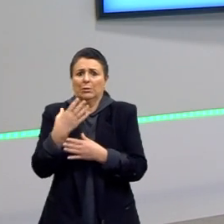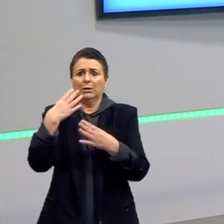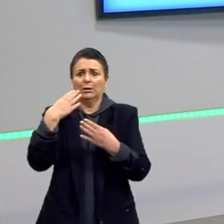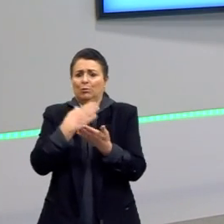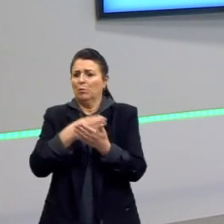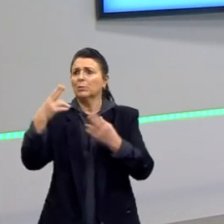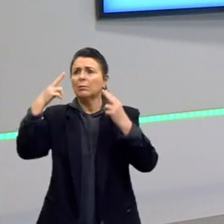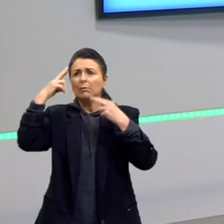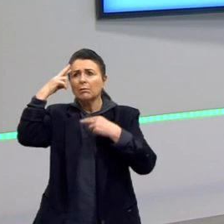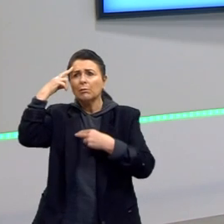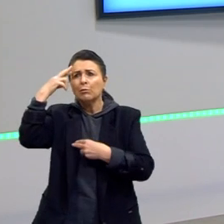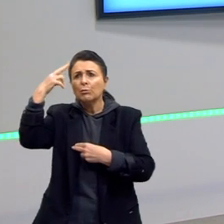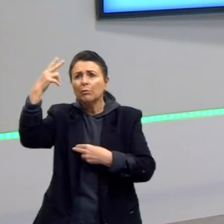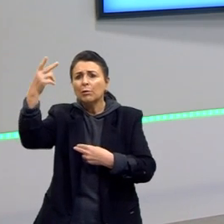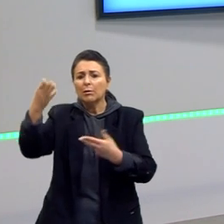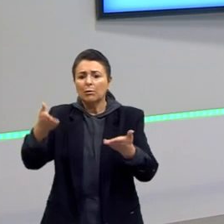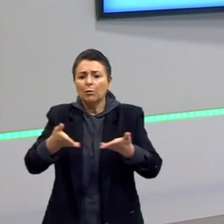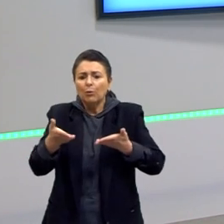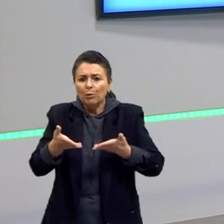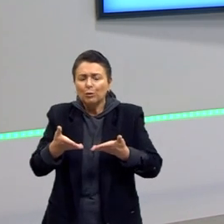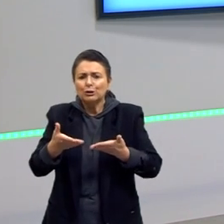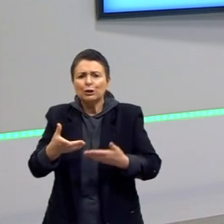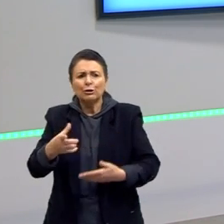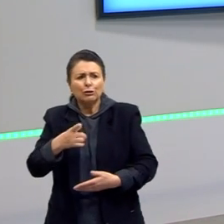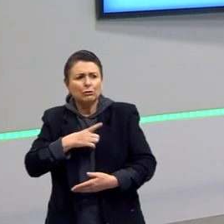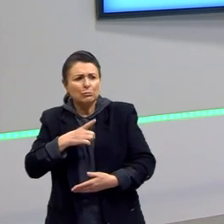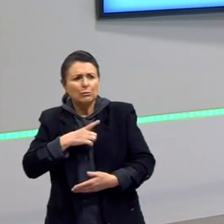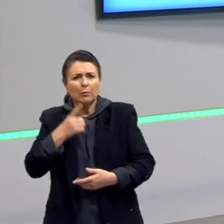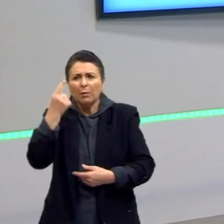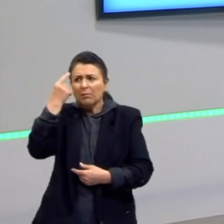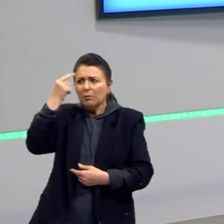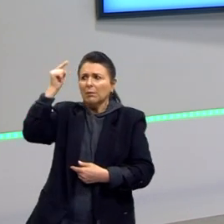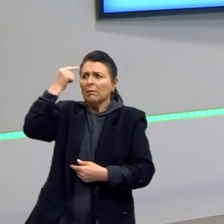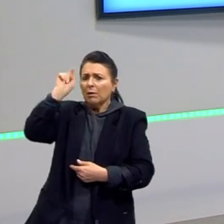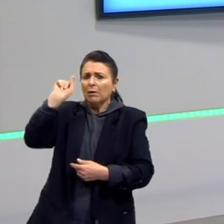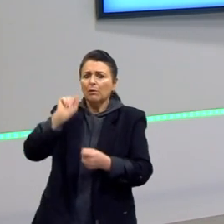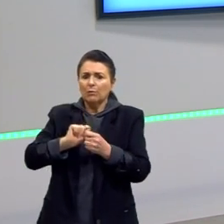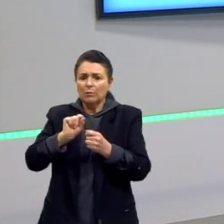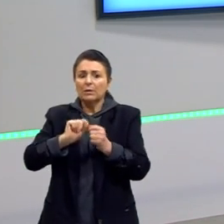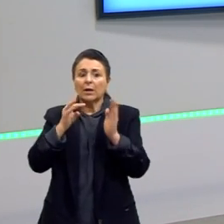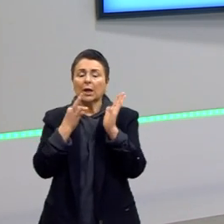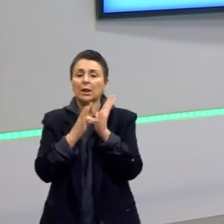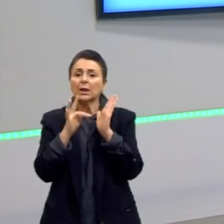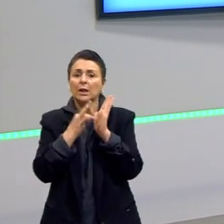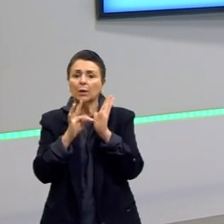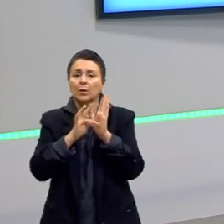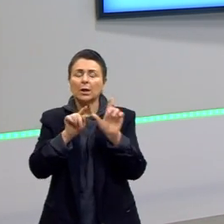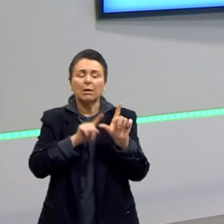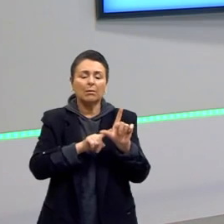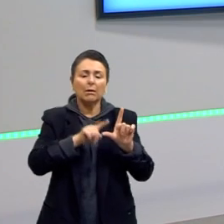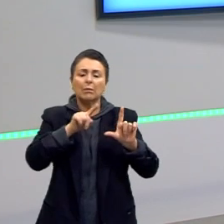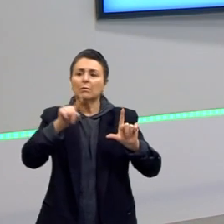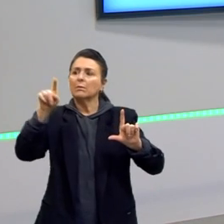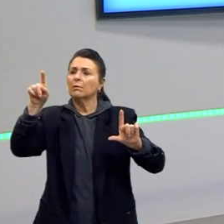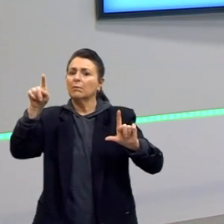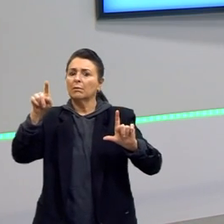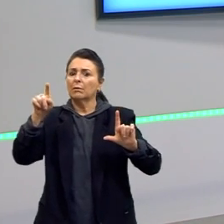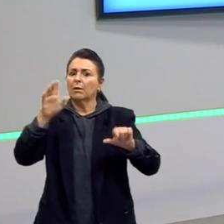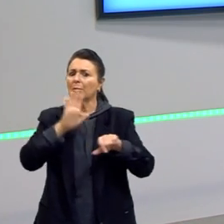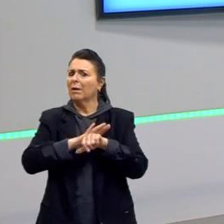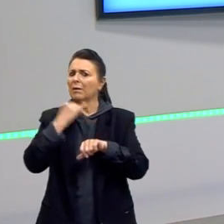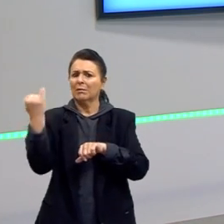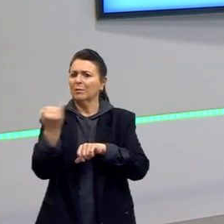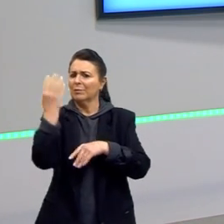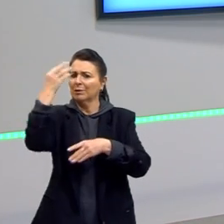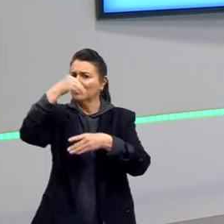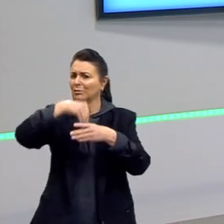foi lá. Sonhei hoje que eu tive uma inspiração, eu vou fazer a teoria evolucionista, mais importante da biologia.